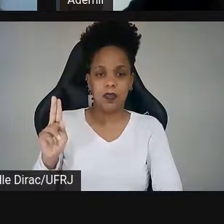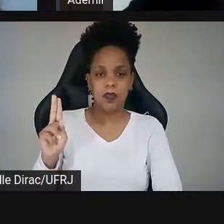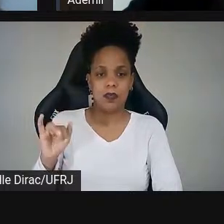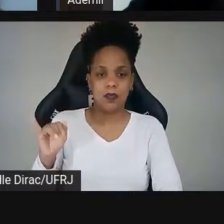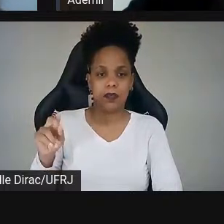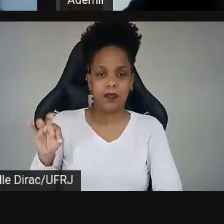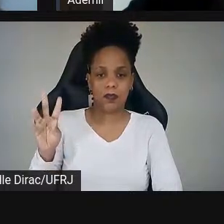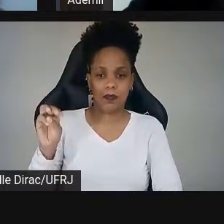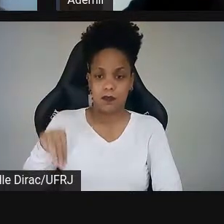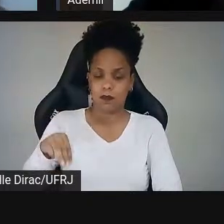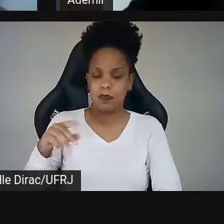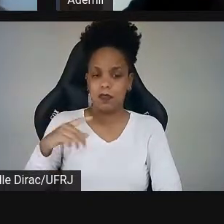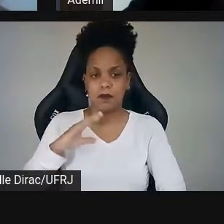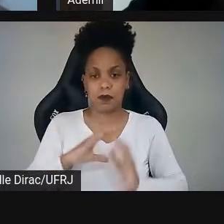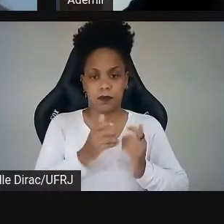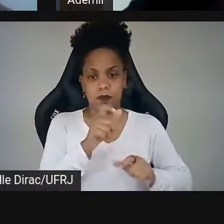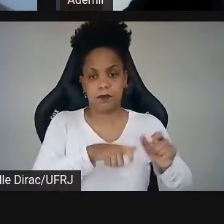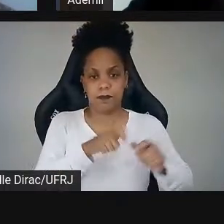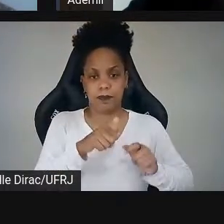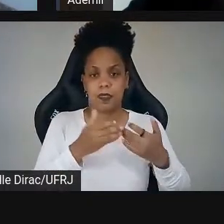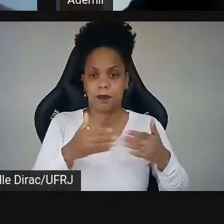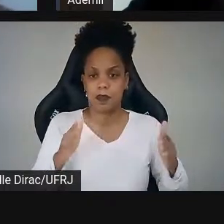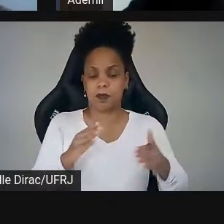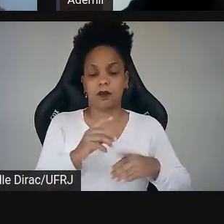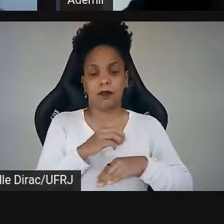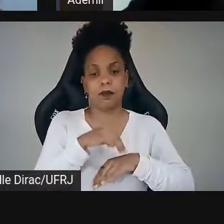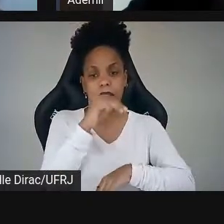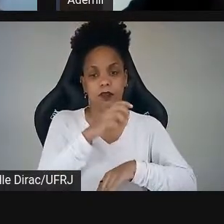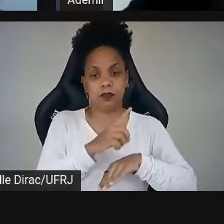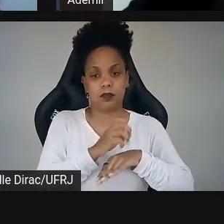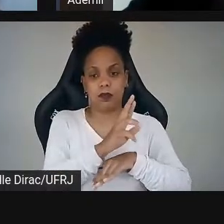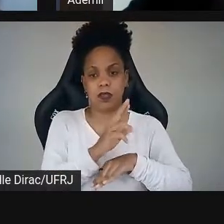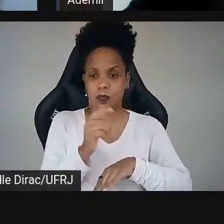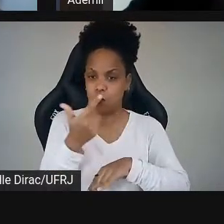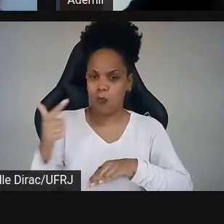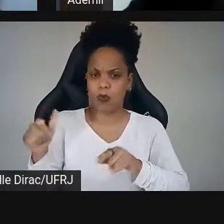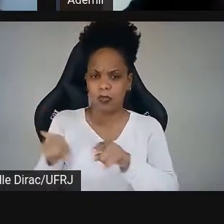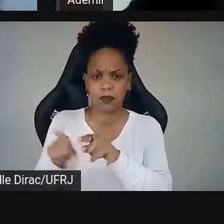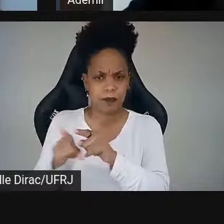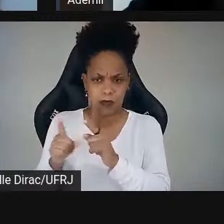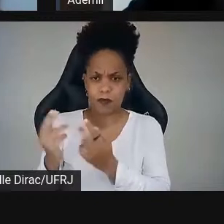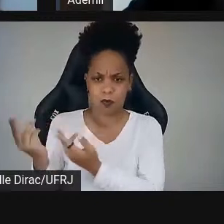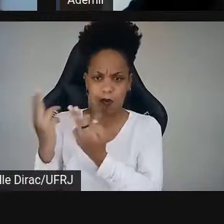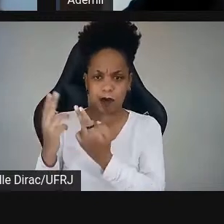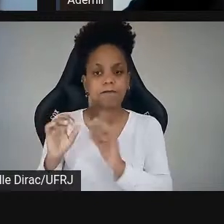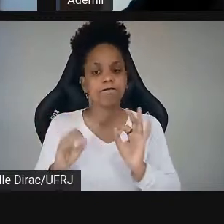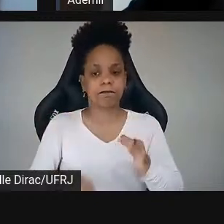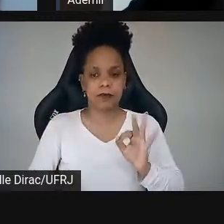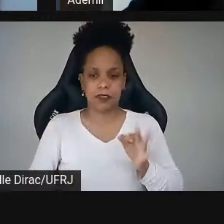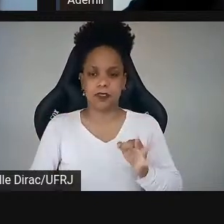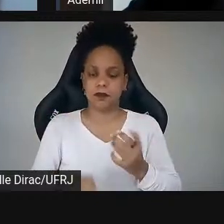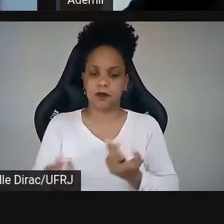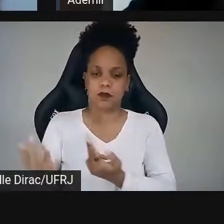a comissão de eventos é aberta tanto para mestrandos quanto para doutorandos e as outras também são, não é isso? Isso. Daniela, Léo.